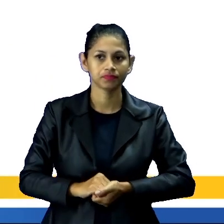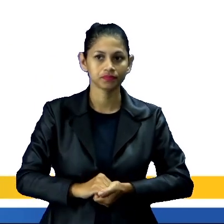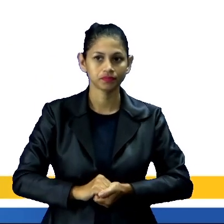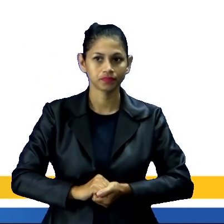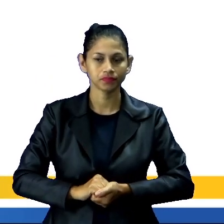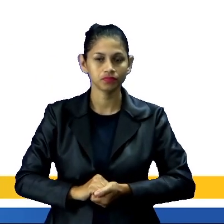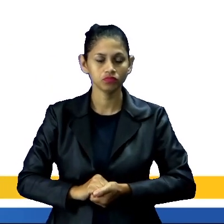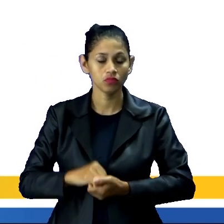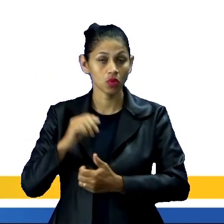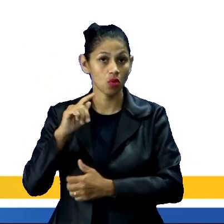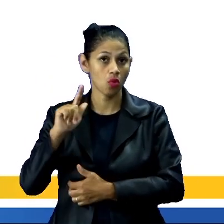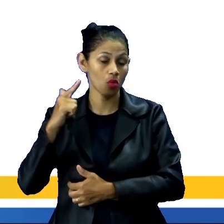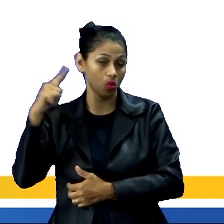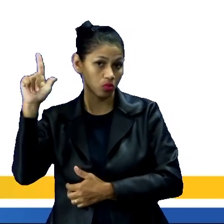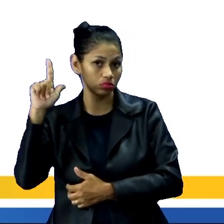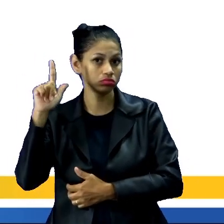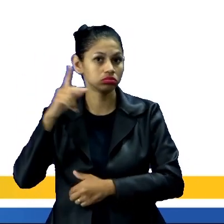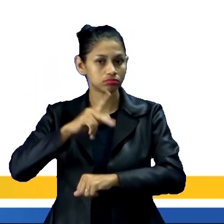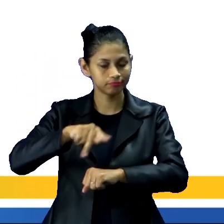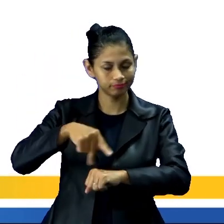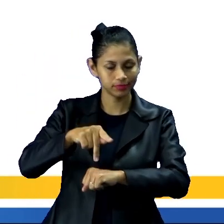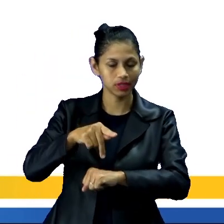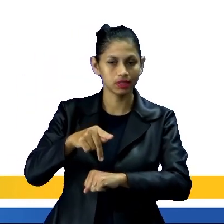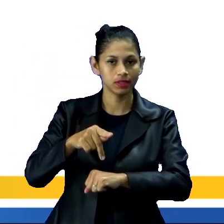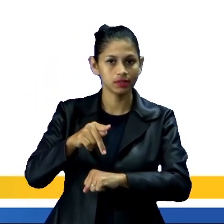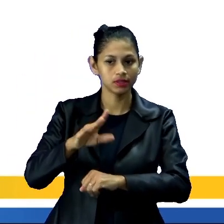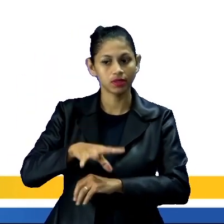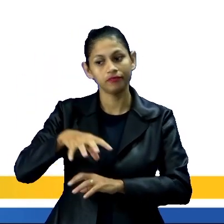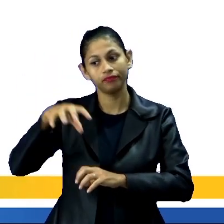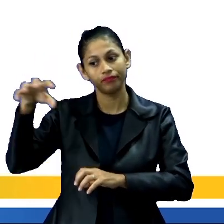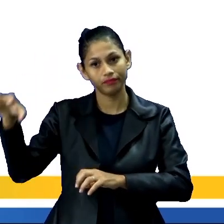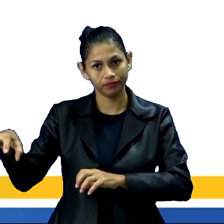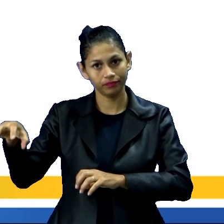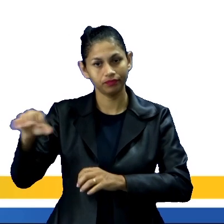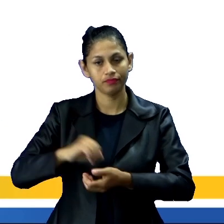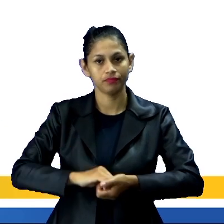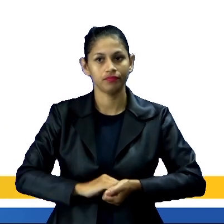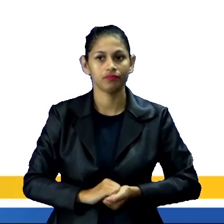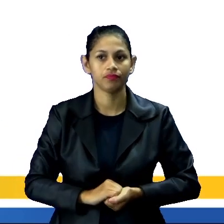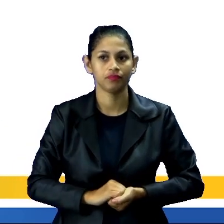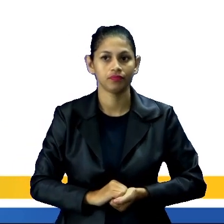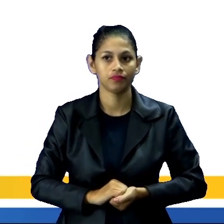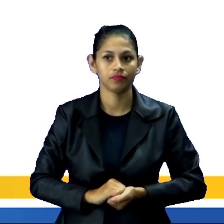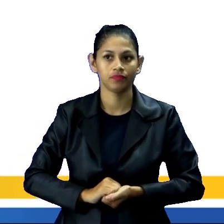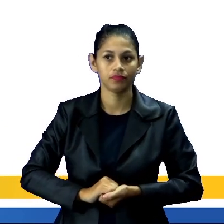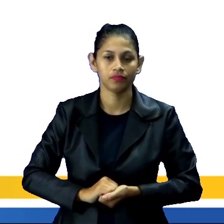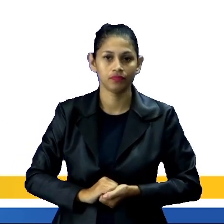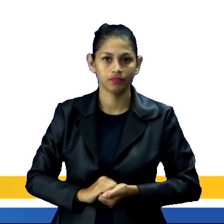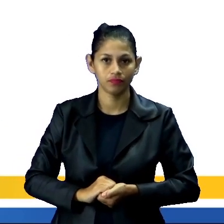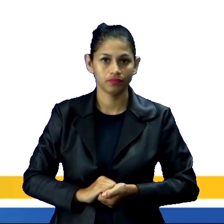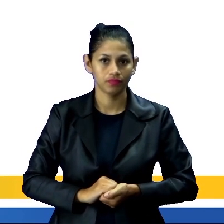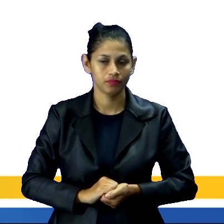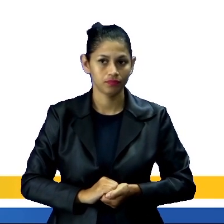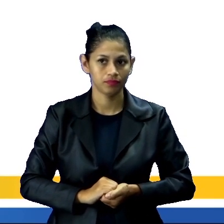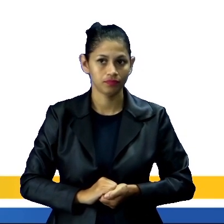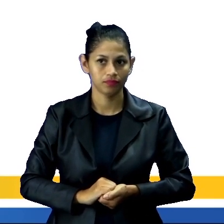país, aí eu já faço uma migração externa, tá bom? Tem essa diferença. Bem fácil de vocês